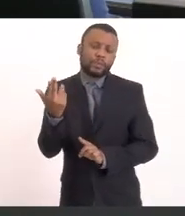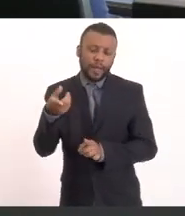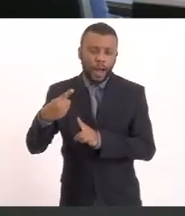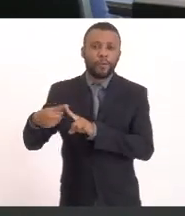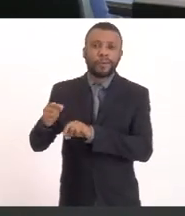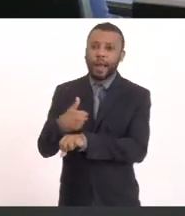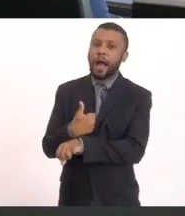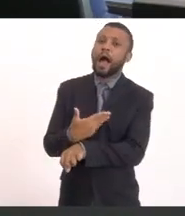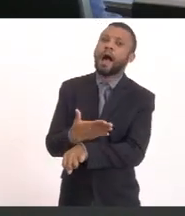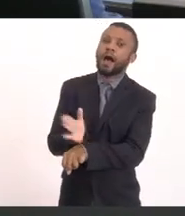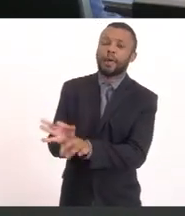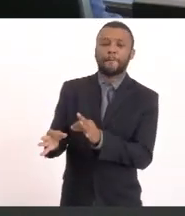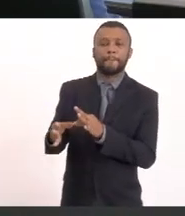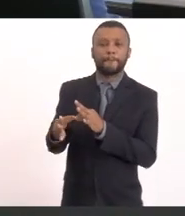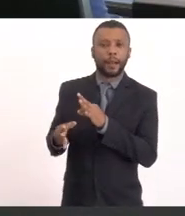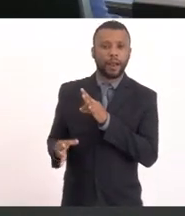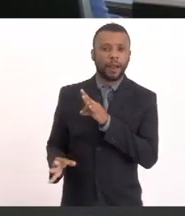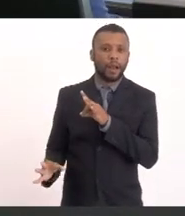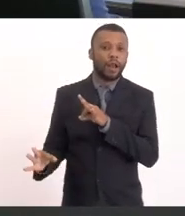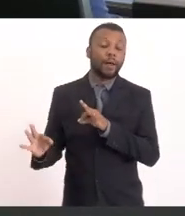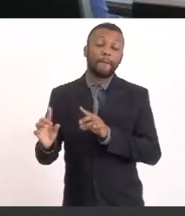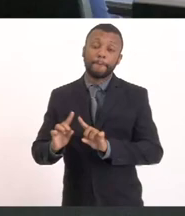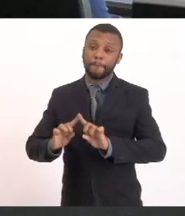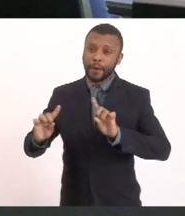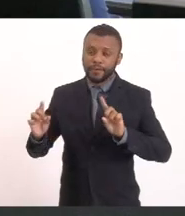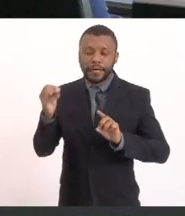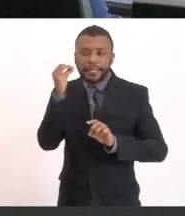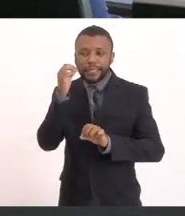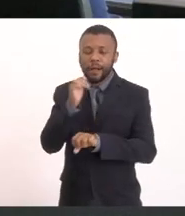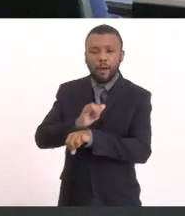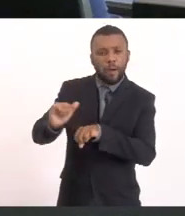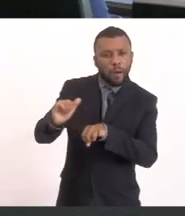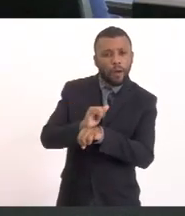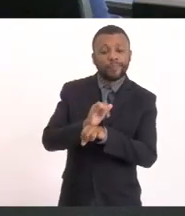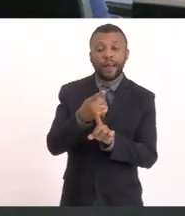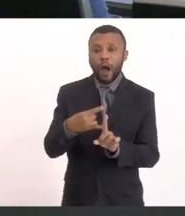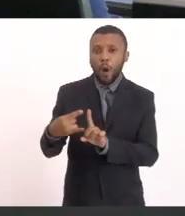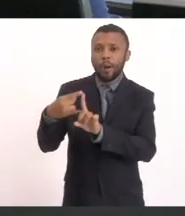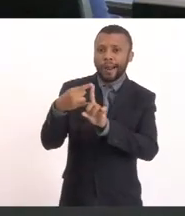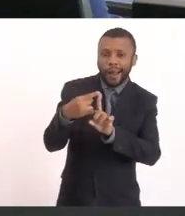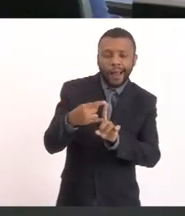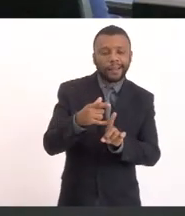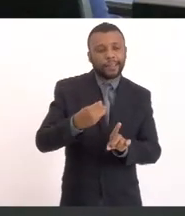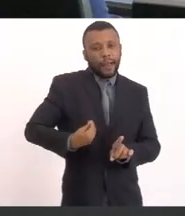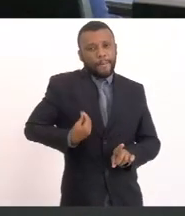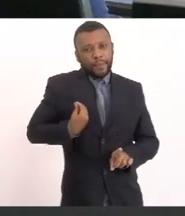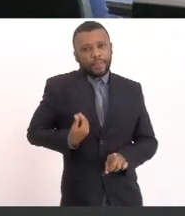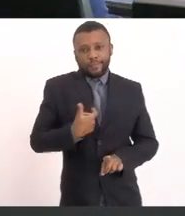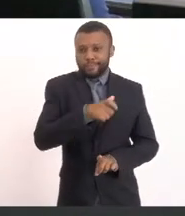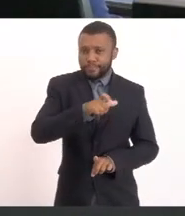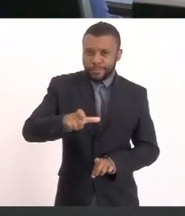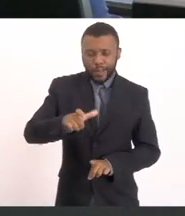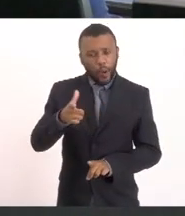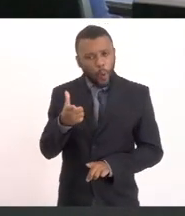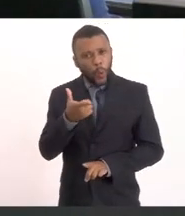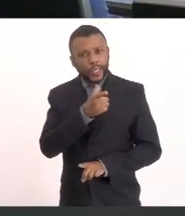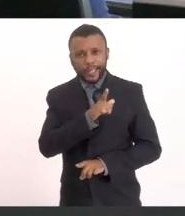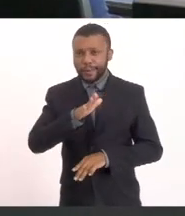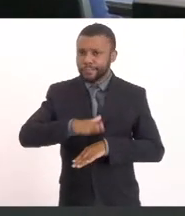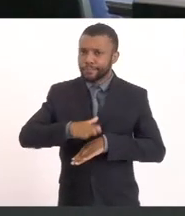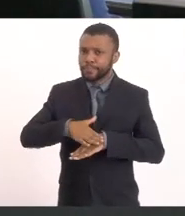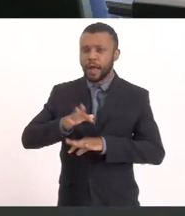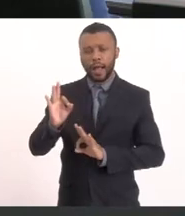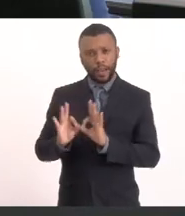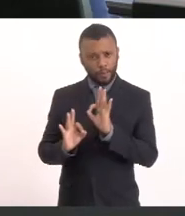Eu vou tentar fazer De uma De uma forma Que quem está online Quem está presencialmente Aqui também A gente consiga fazer Um pouco